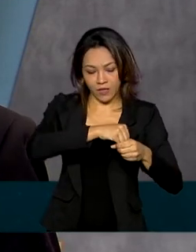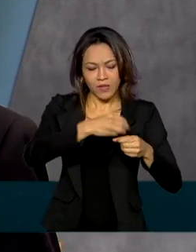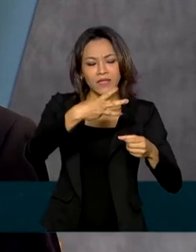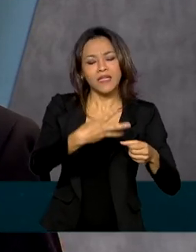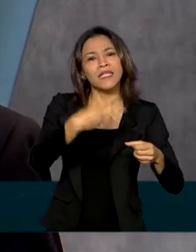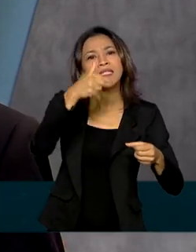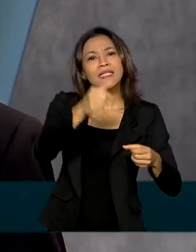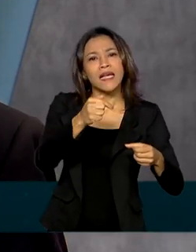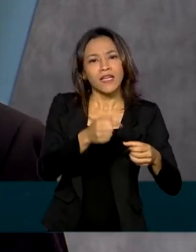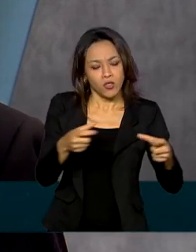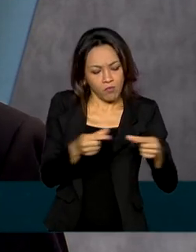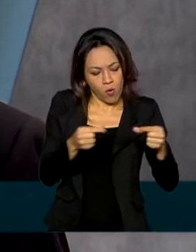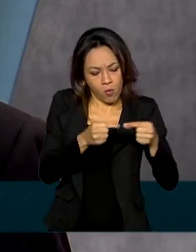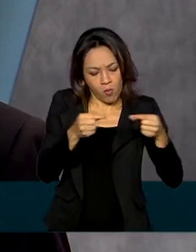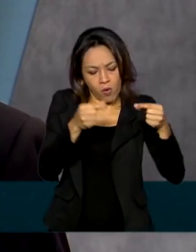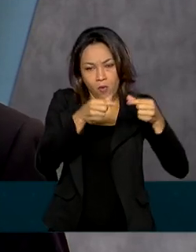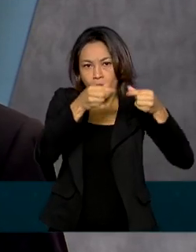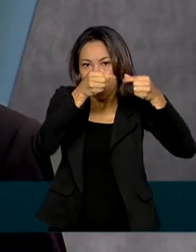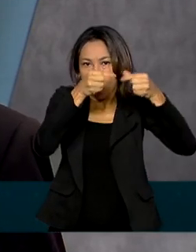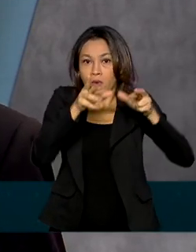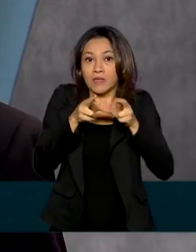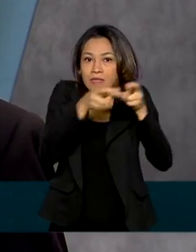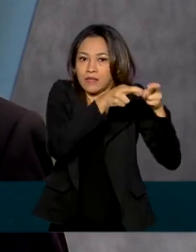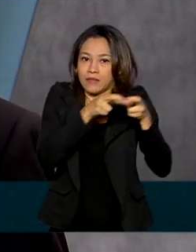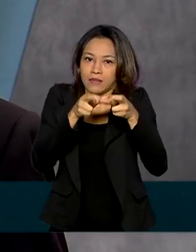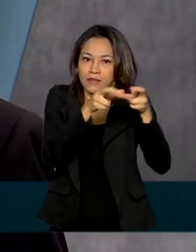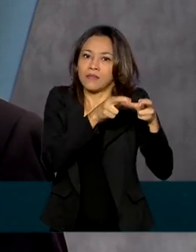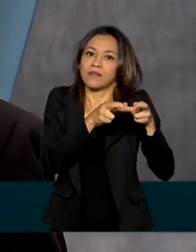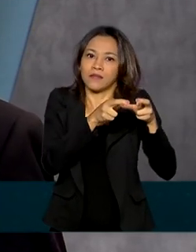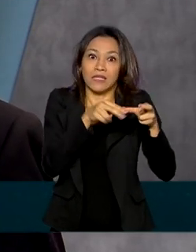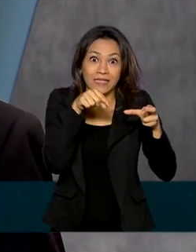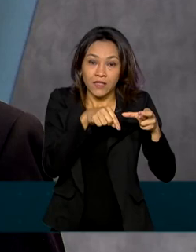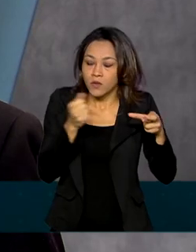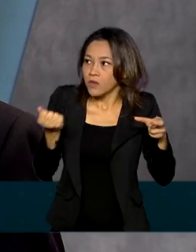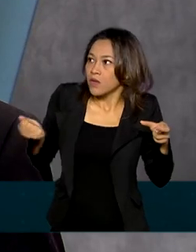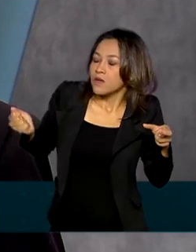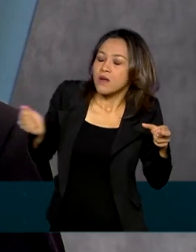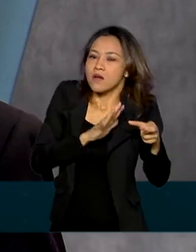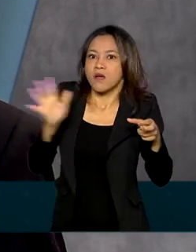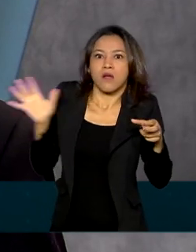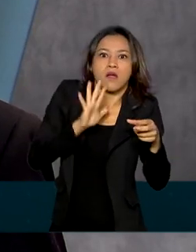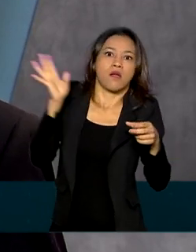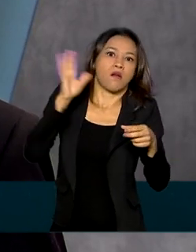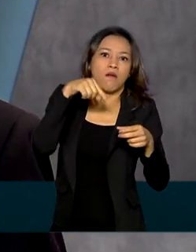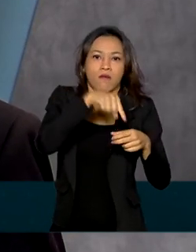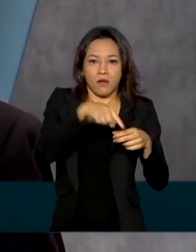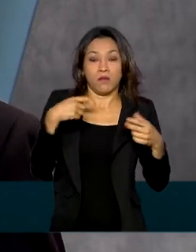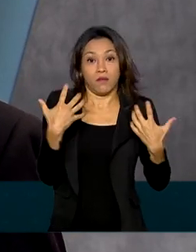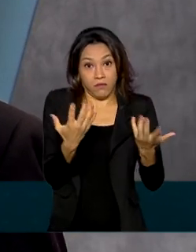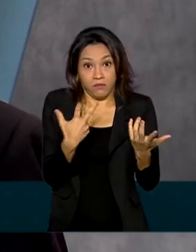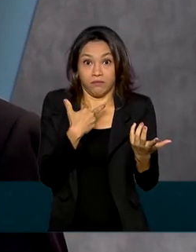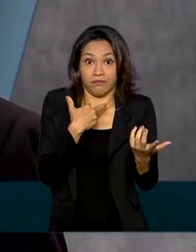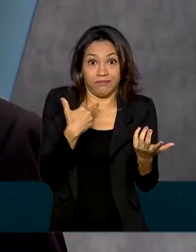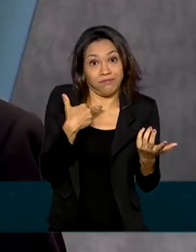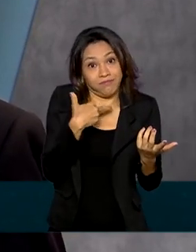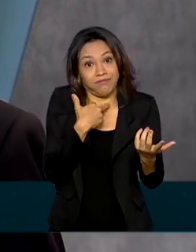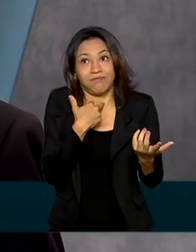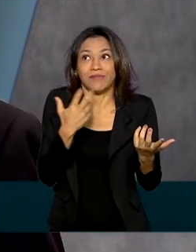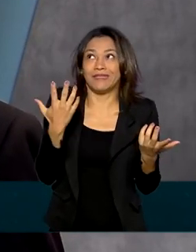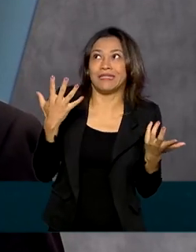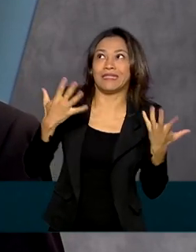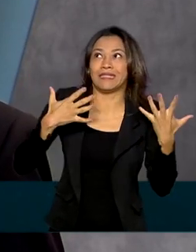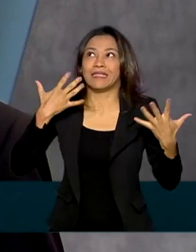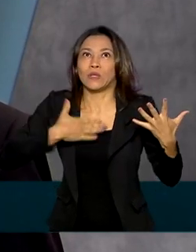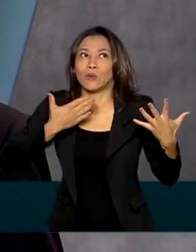satélites. uma carga útil de valor inestimável. E como o retrospecto é 100% positivo dessa empresa, eles